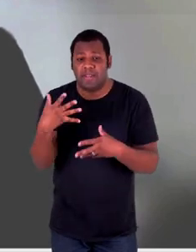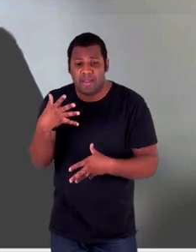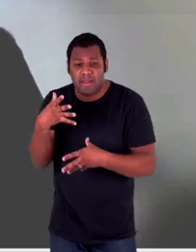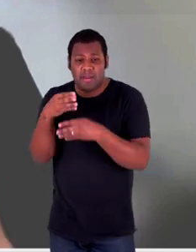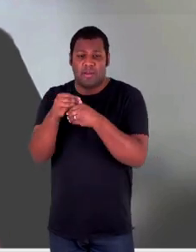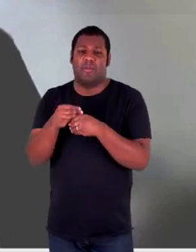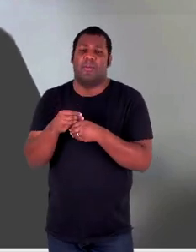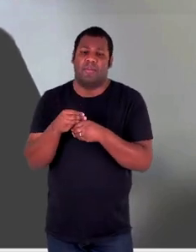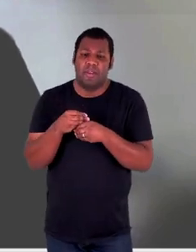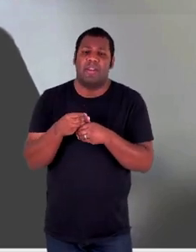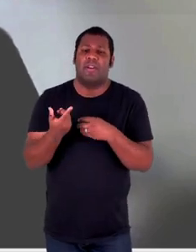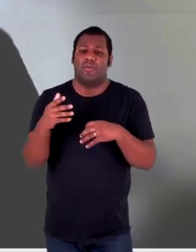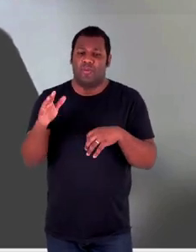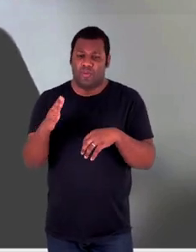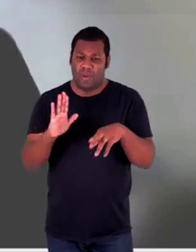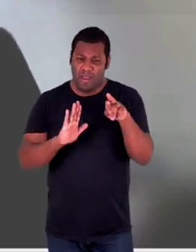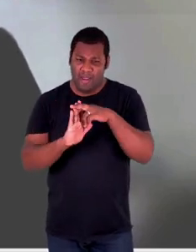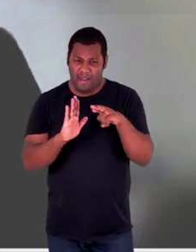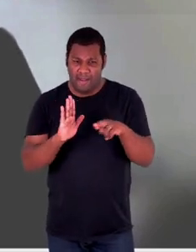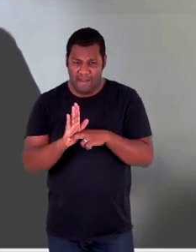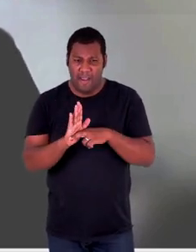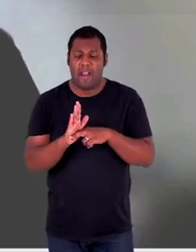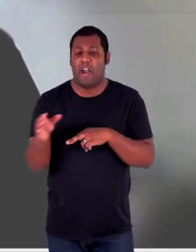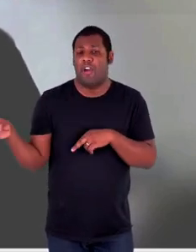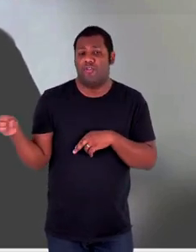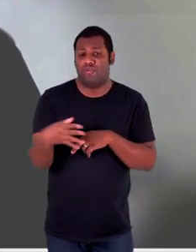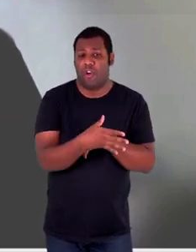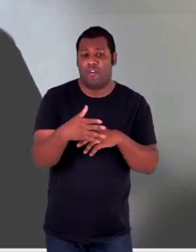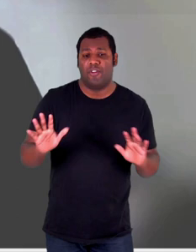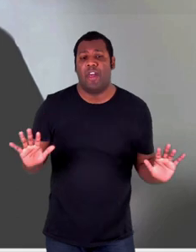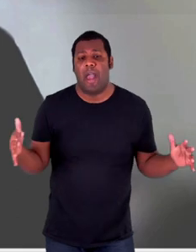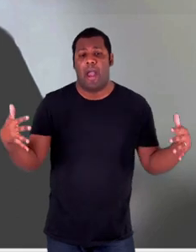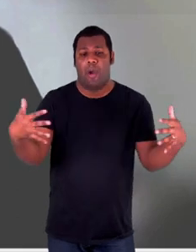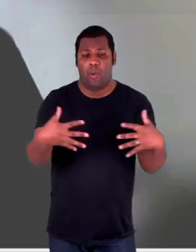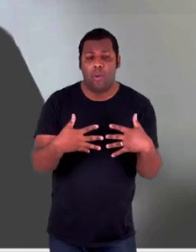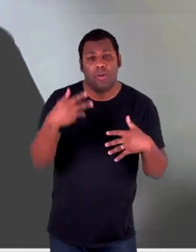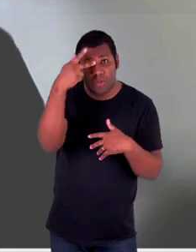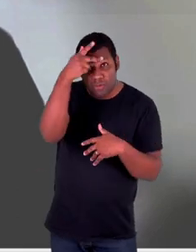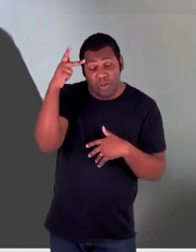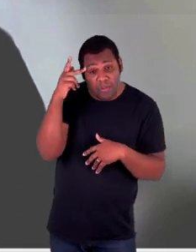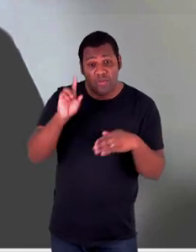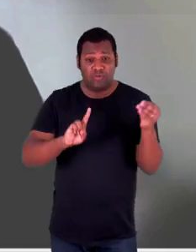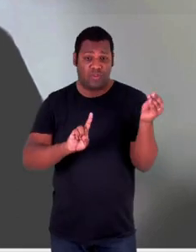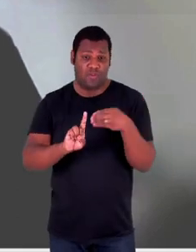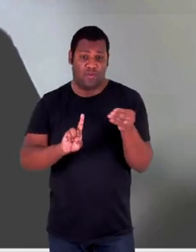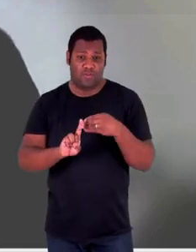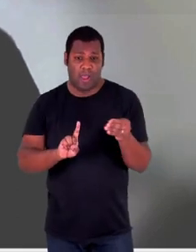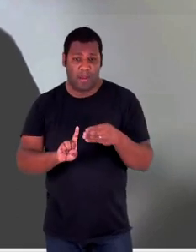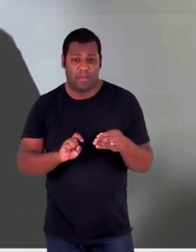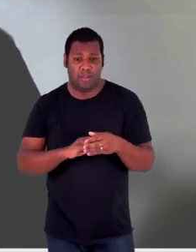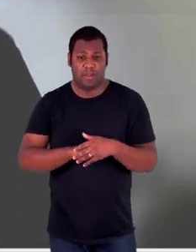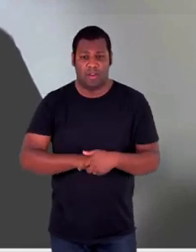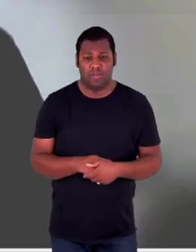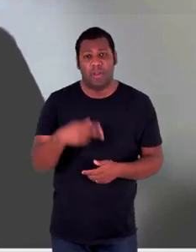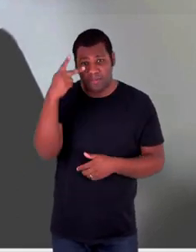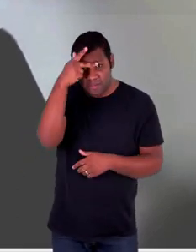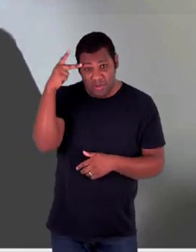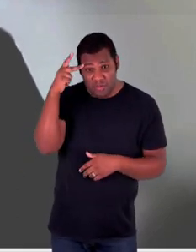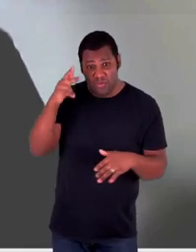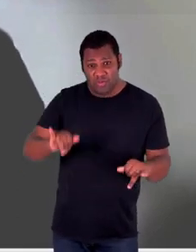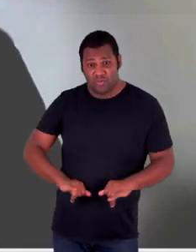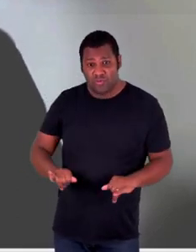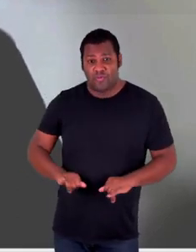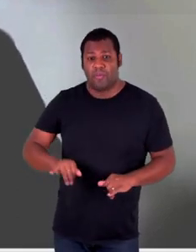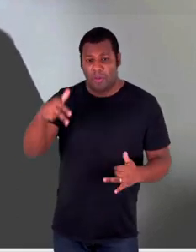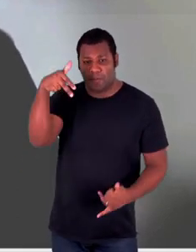cabedal normativo e institucional de acolhimento dessas pessoas por sua qualidade de vítimas. Essa é